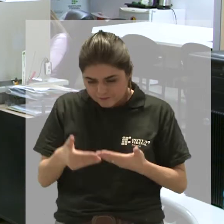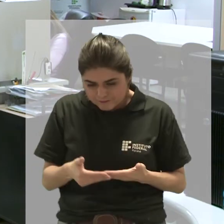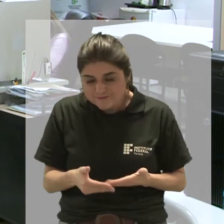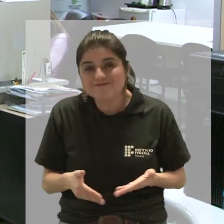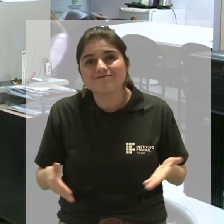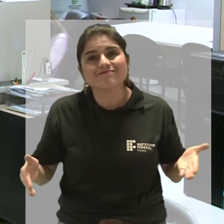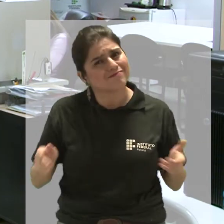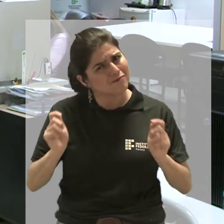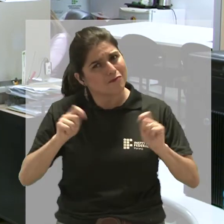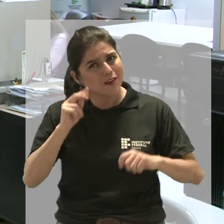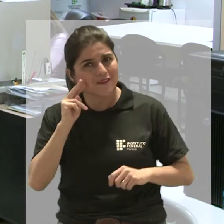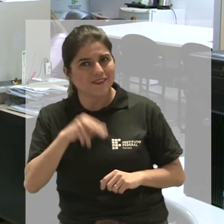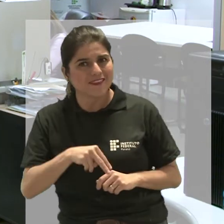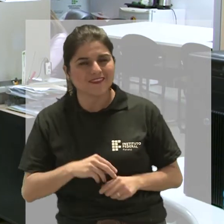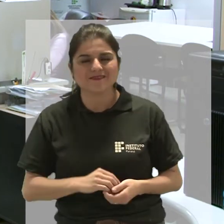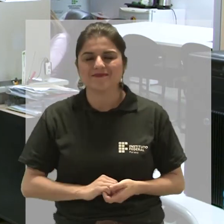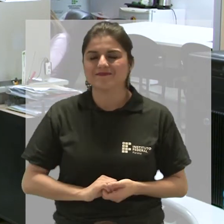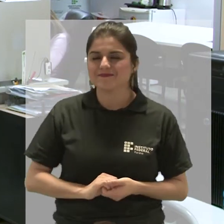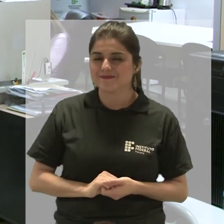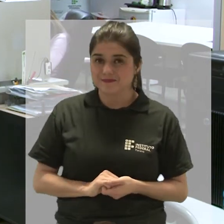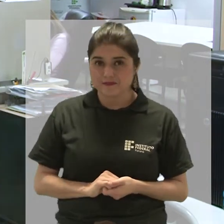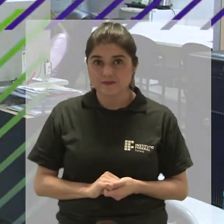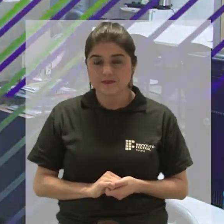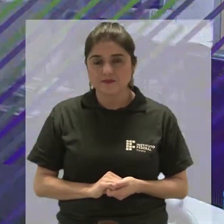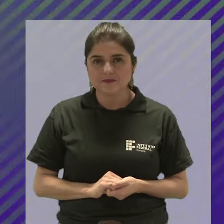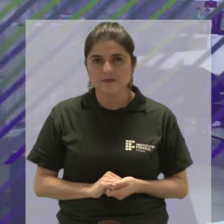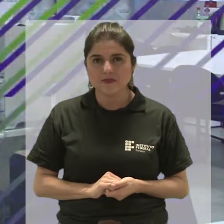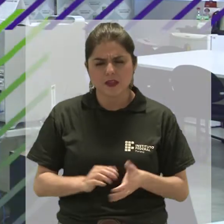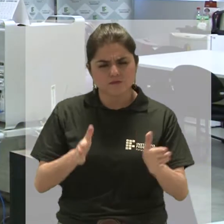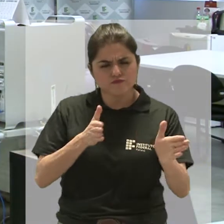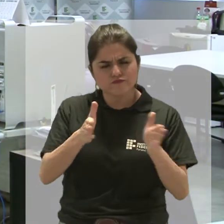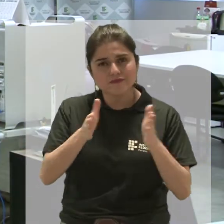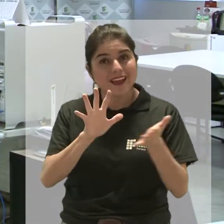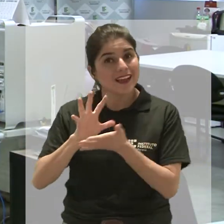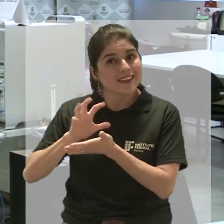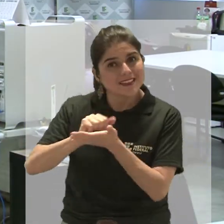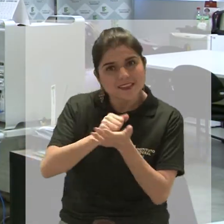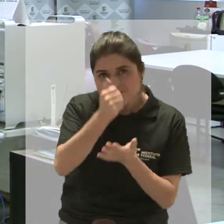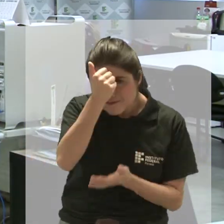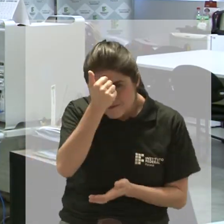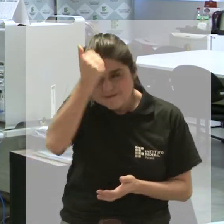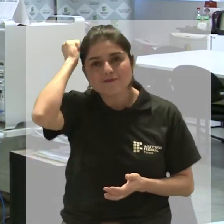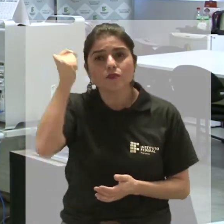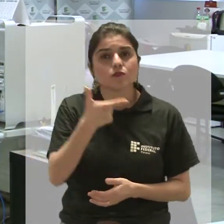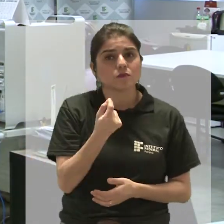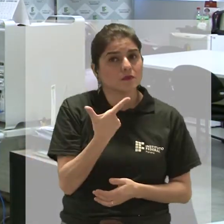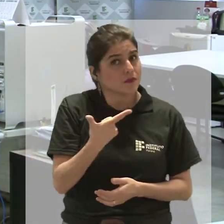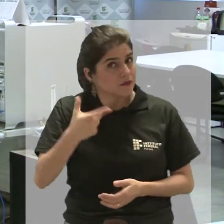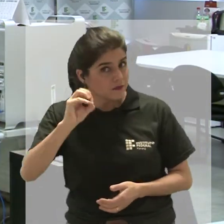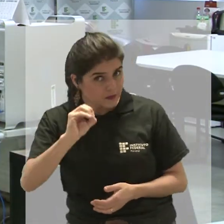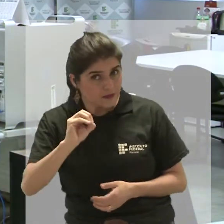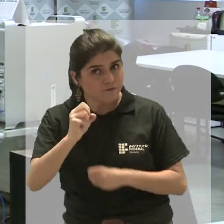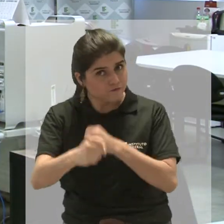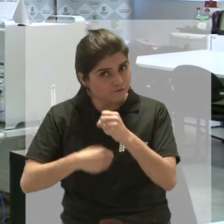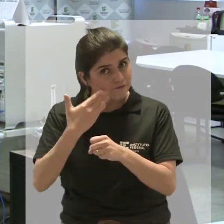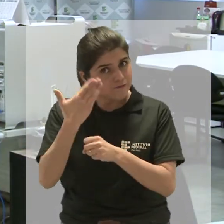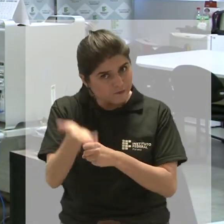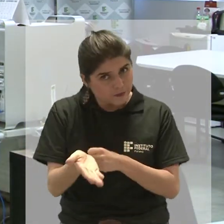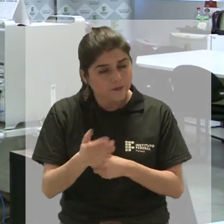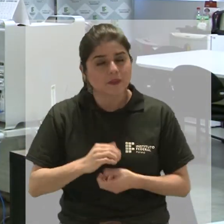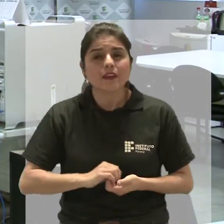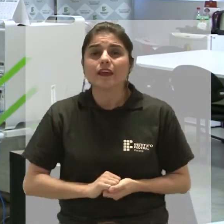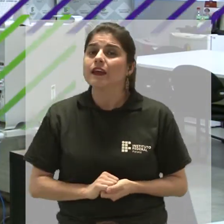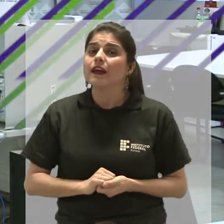O link para a página está aqui na descrição do vídeo. O período de inscrições para o processo seletivo 2020